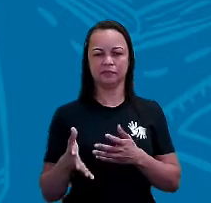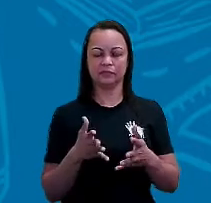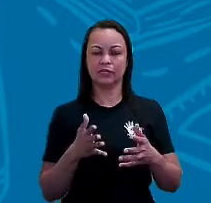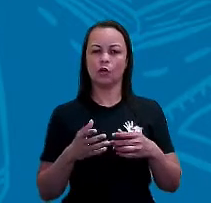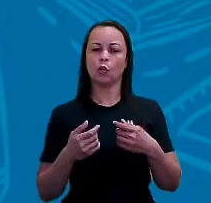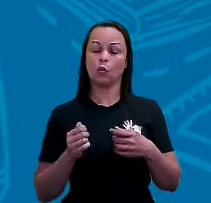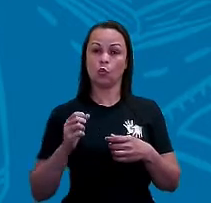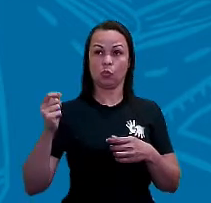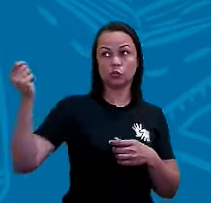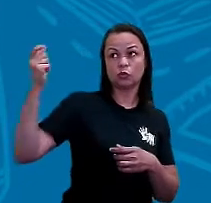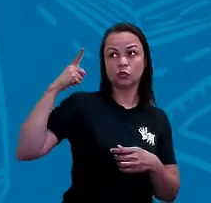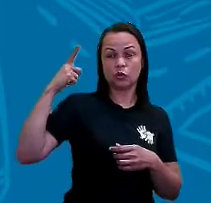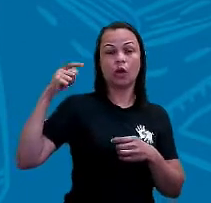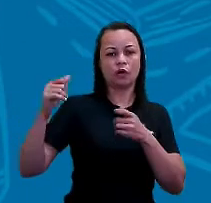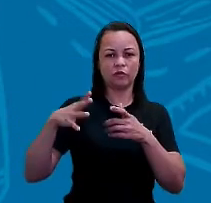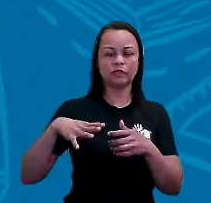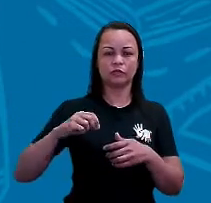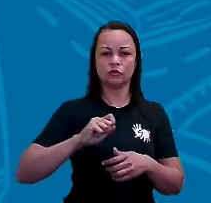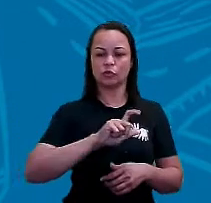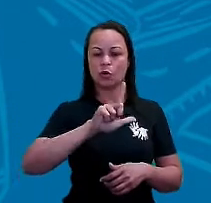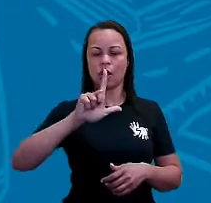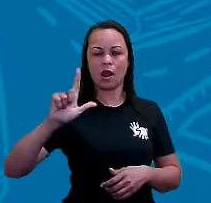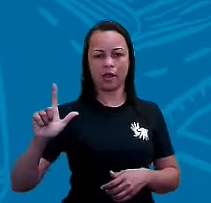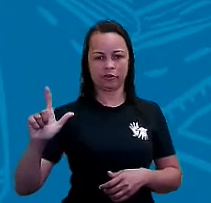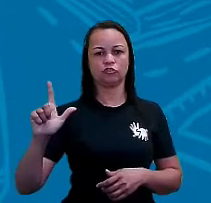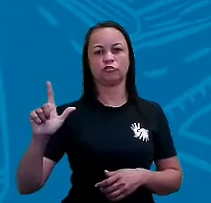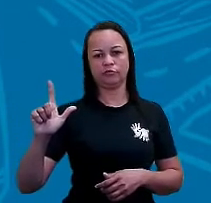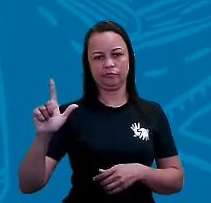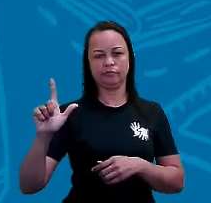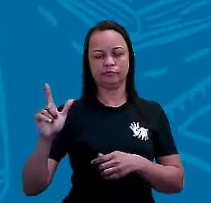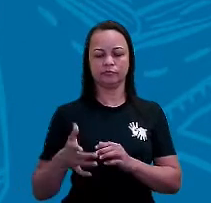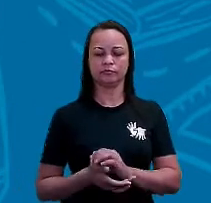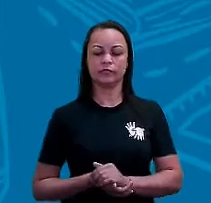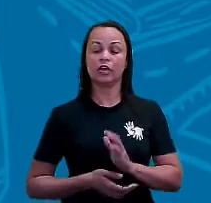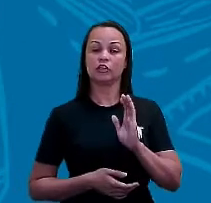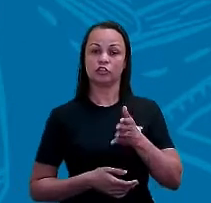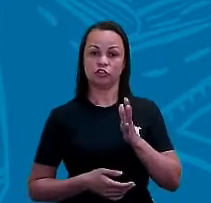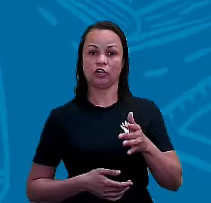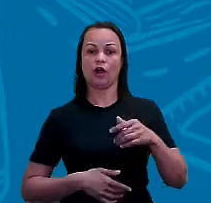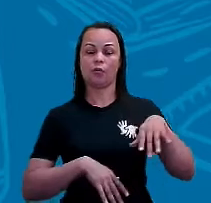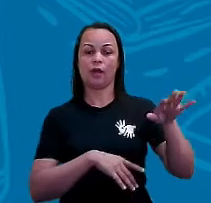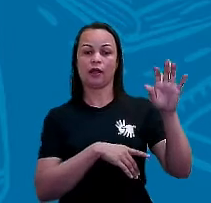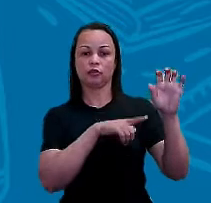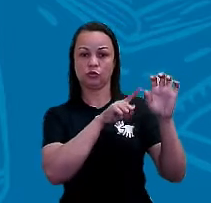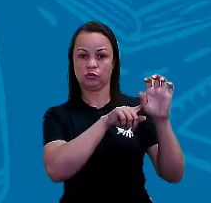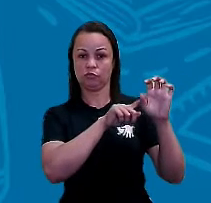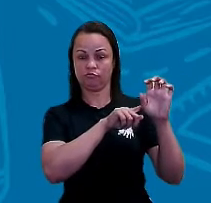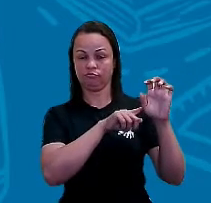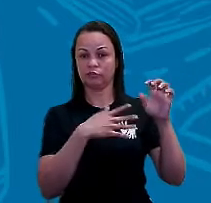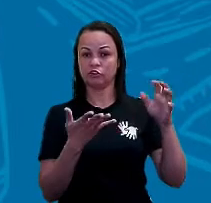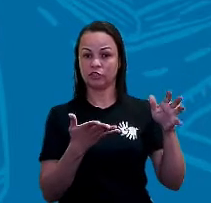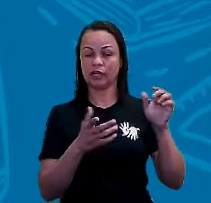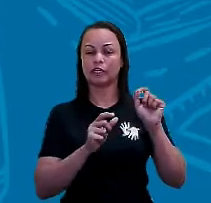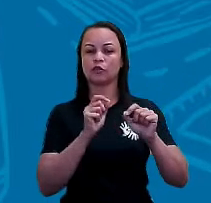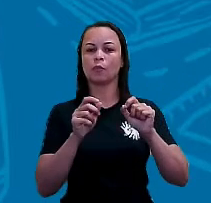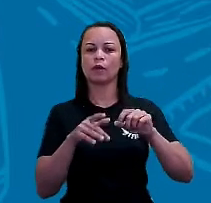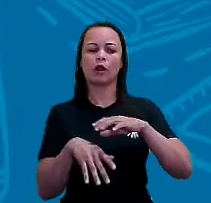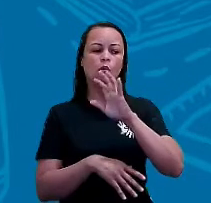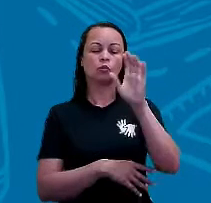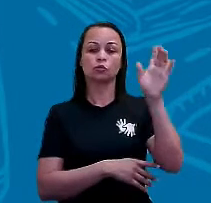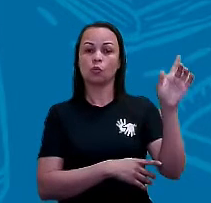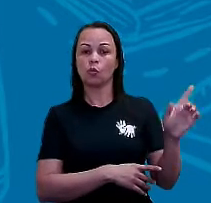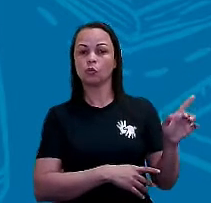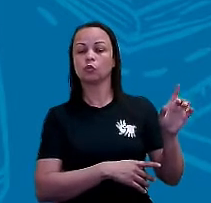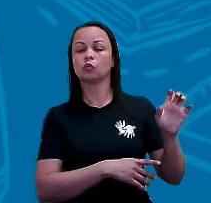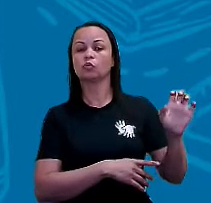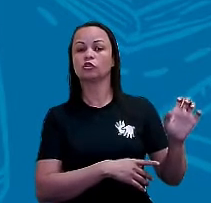sol sempre vai nascer no leste, tá ok? Já o nosso braço esquerdo, a gente vai apontar para onde o sol,